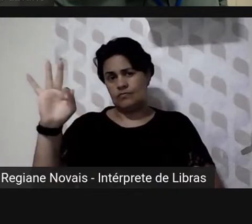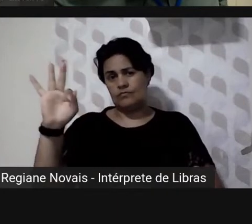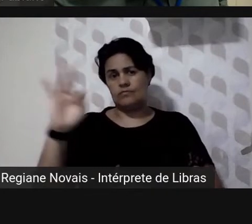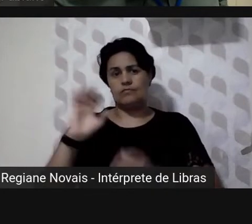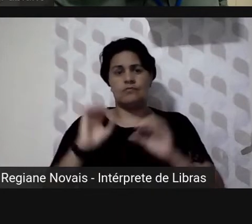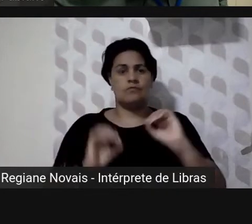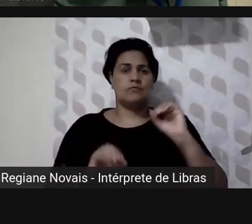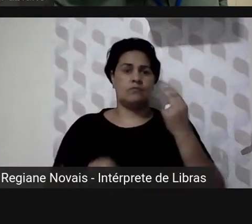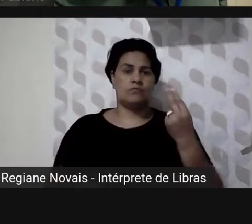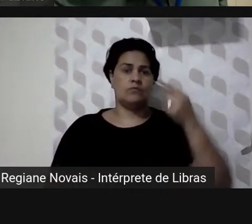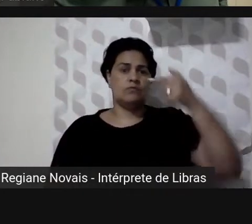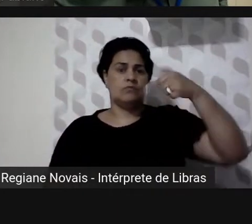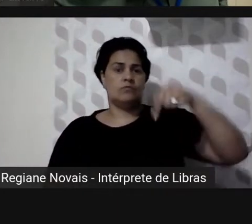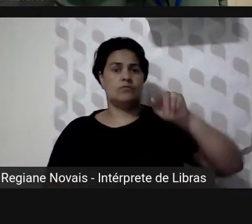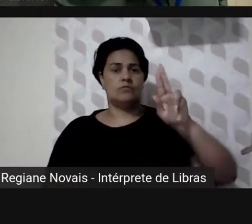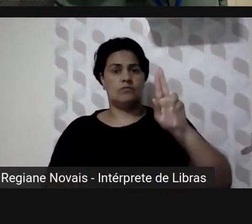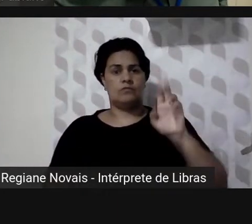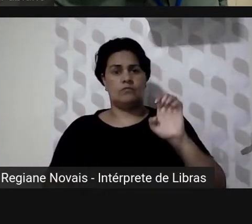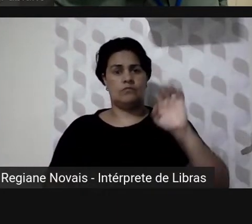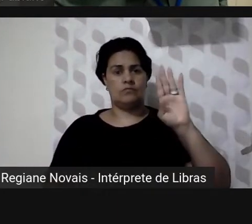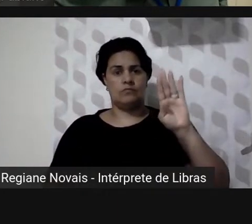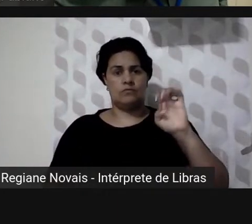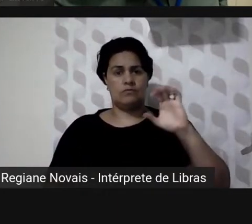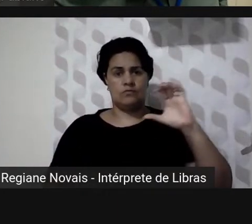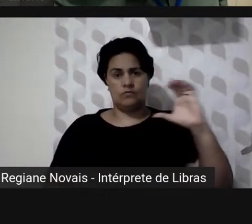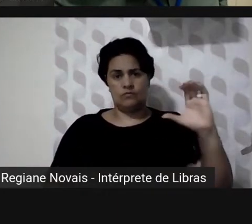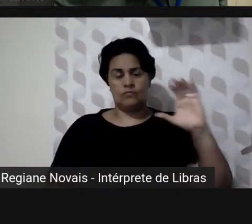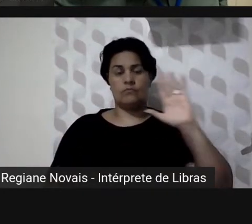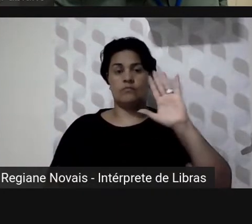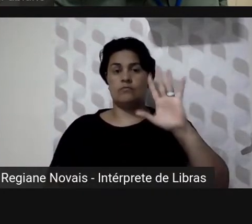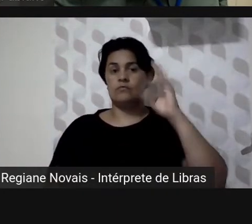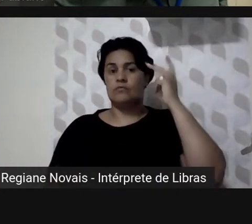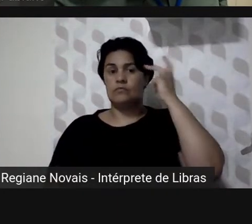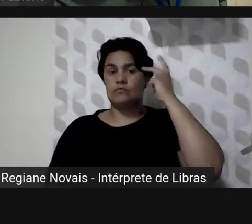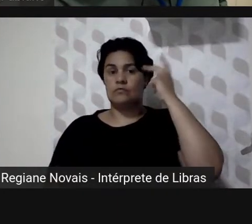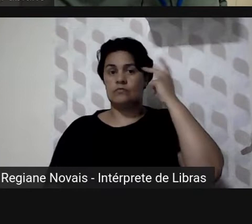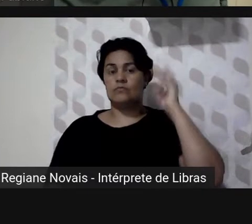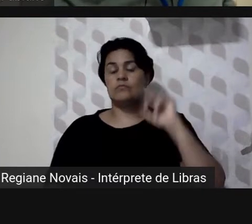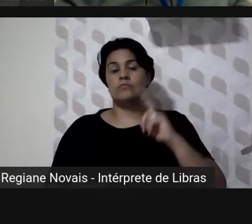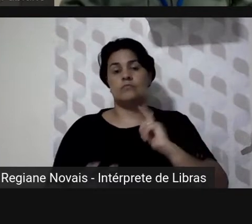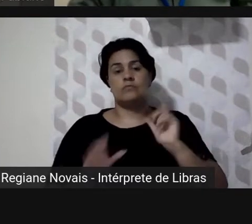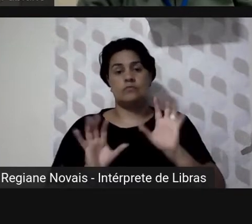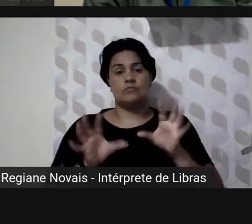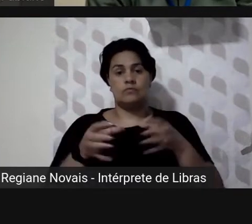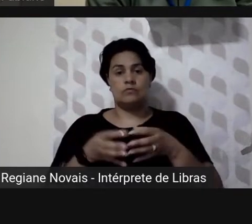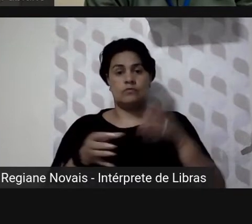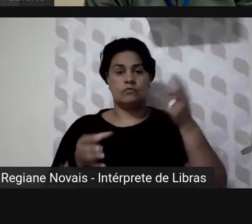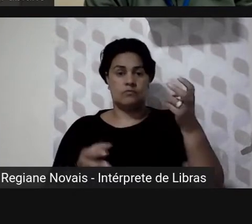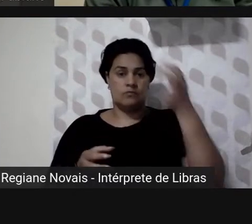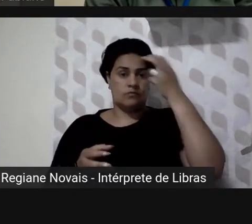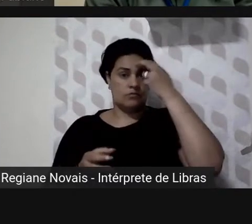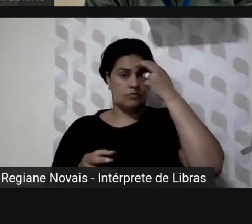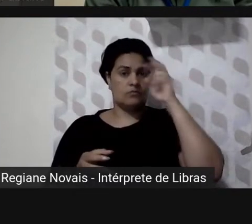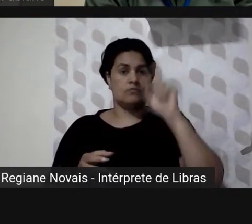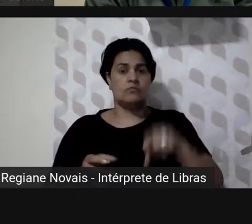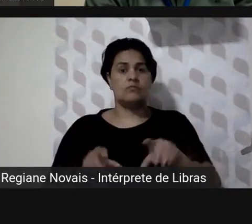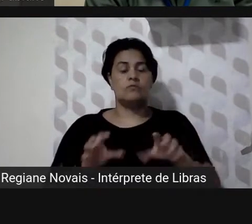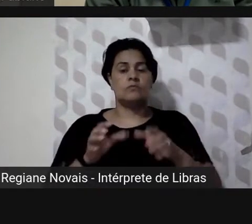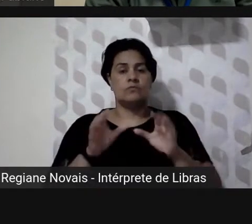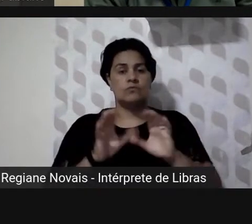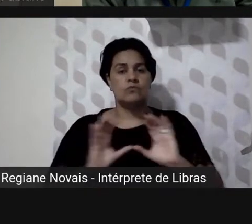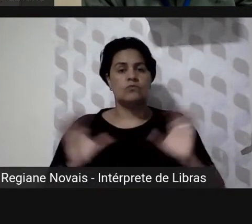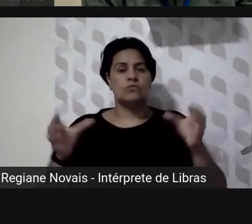Quebec ou mesmo na Assembleia de São Paulo lá em São Paulo essa equipe de expert ela é uma congregação é uma